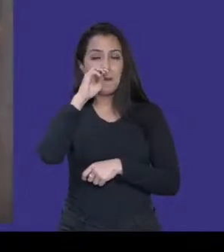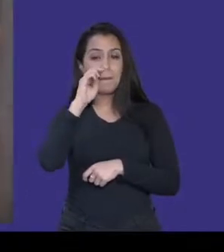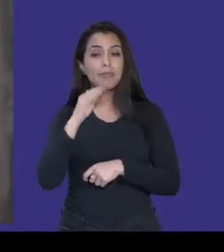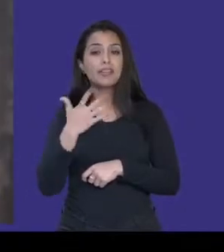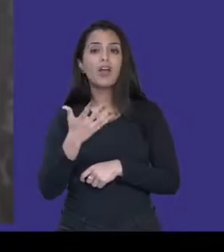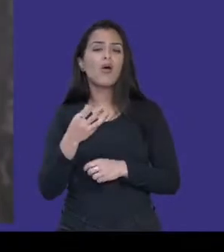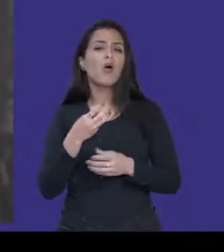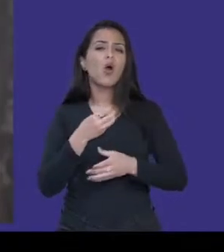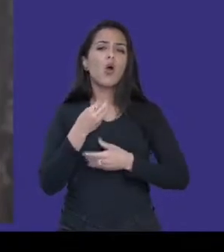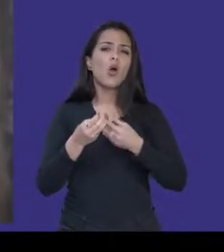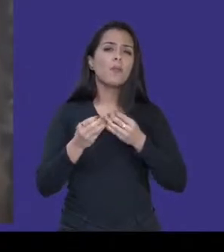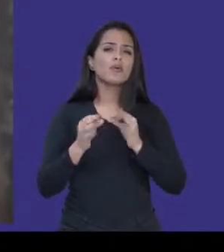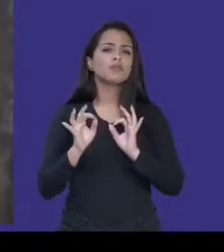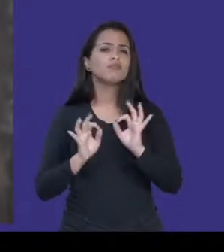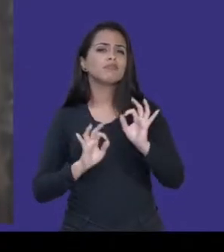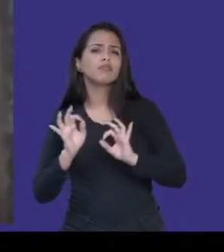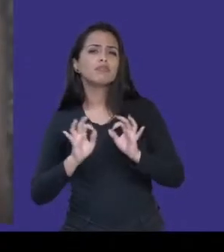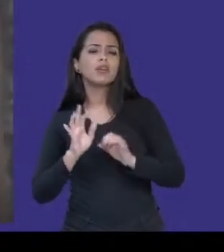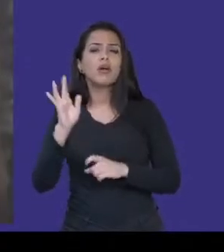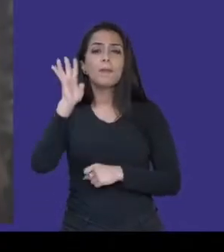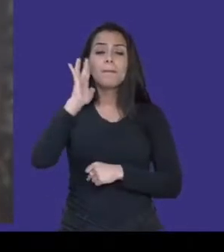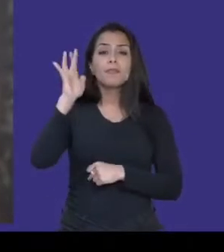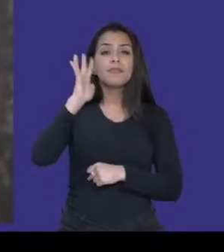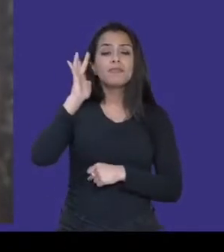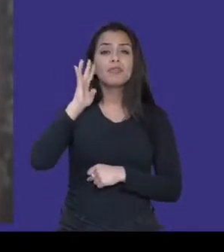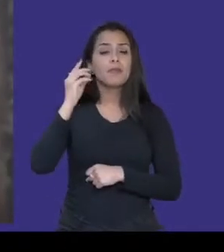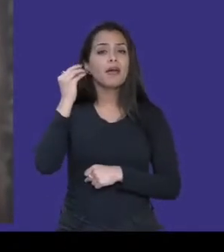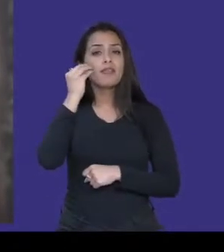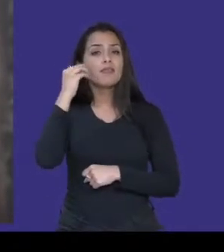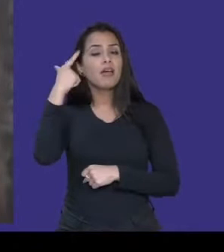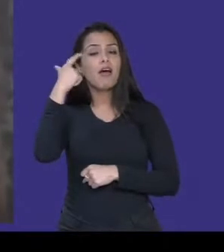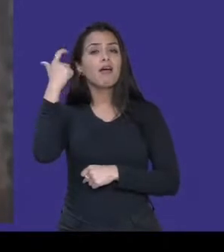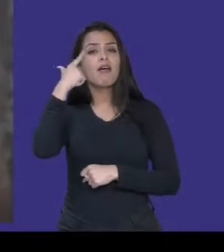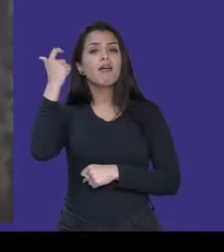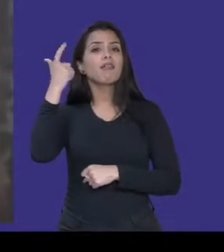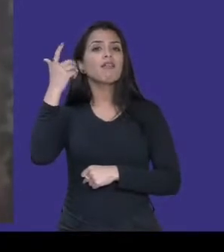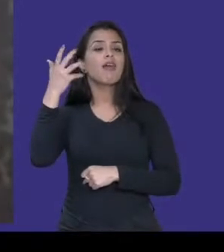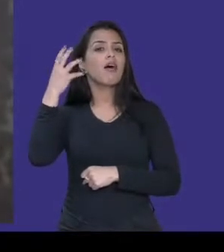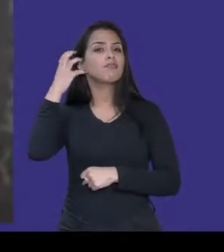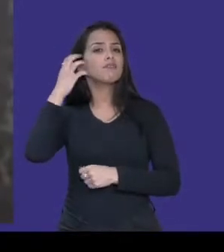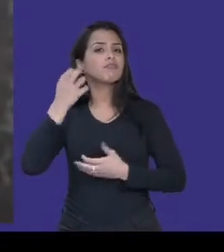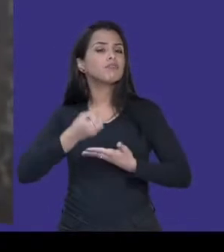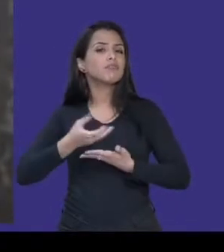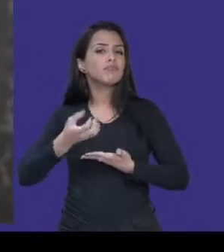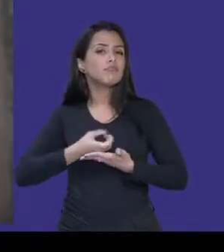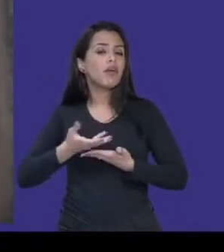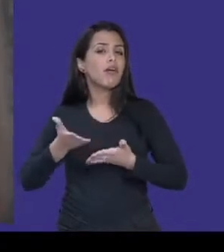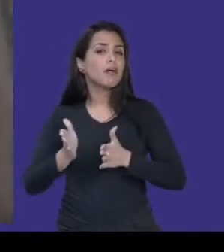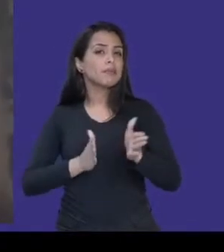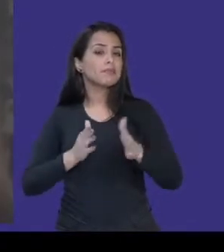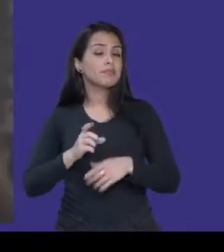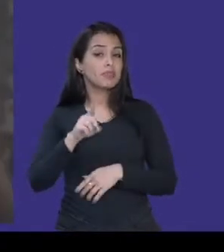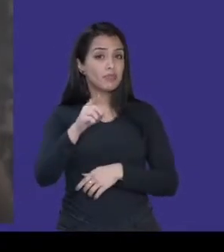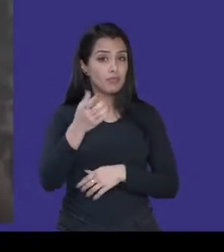organizar, articular, para criar podcasts acessíveis. Se você é um produtor de podcasts ou quer